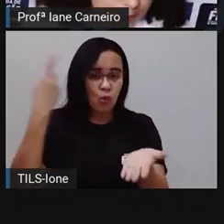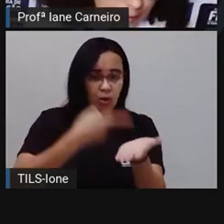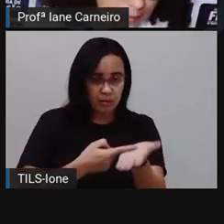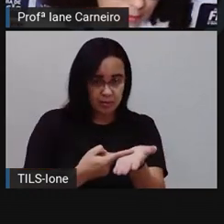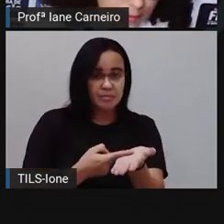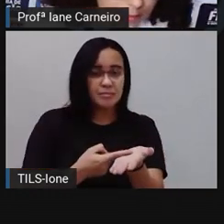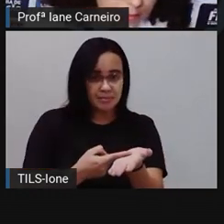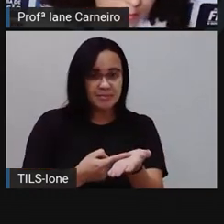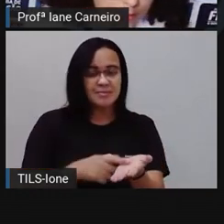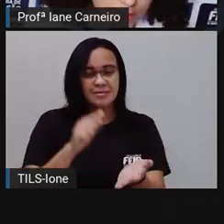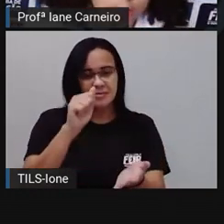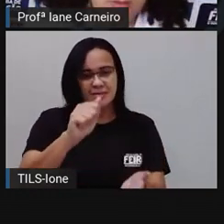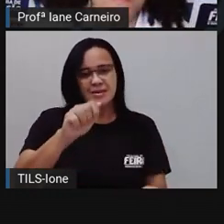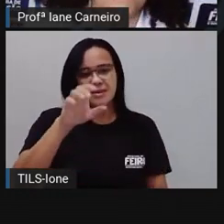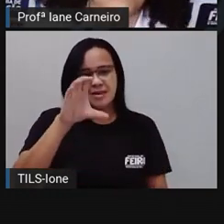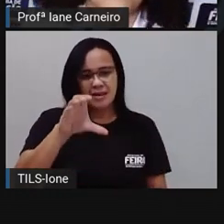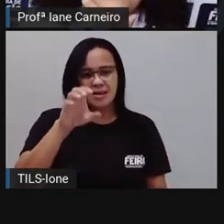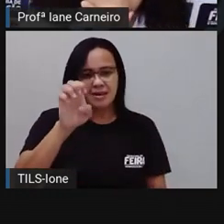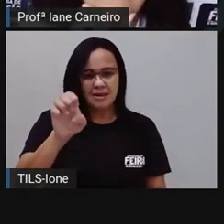Acertado, ó.